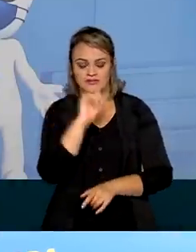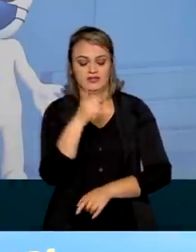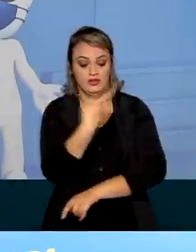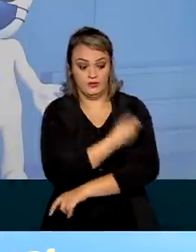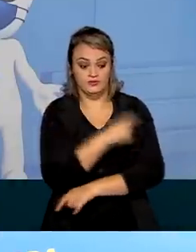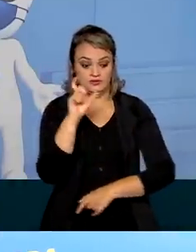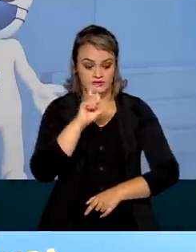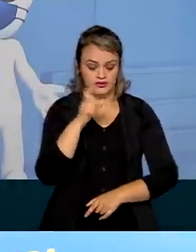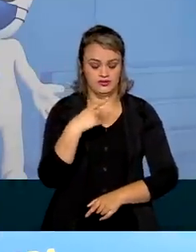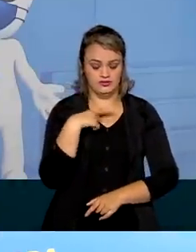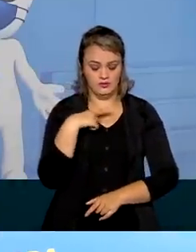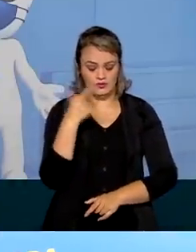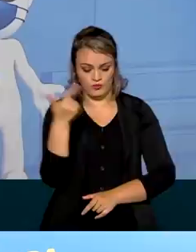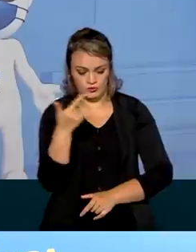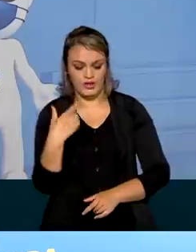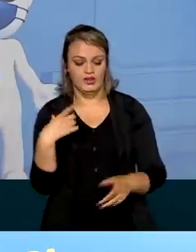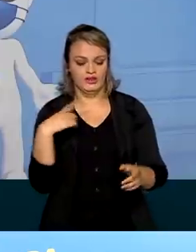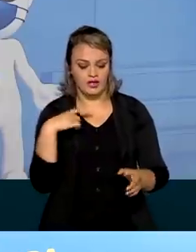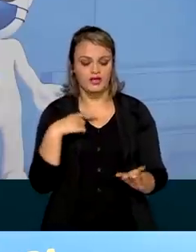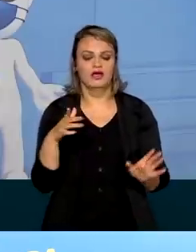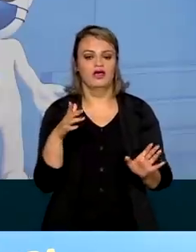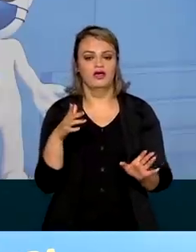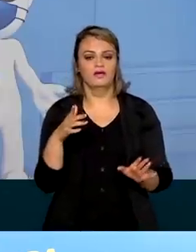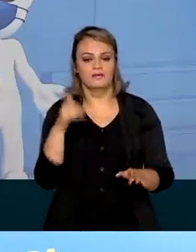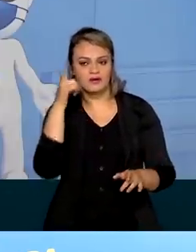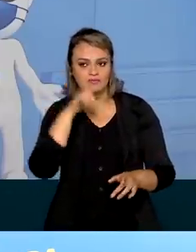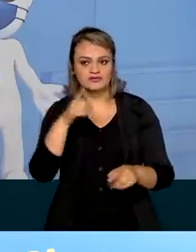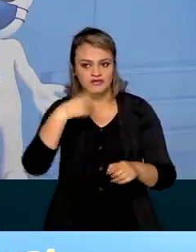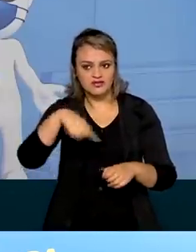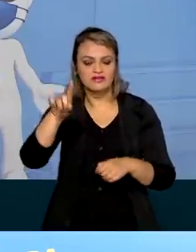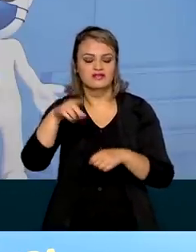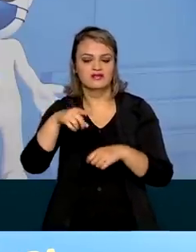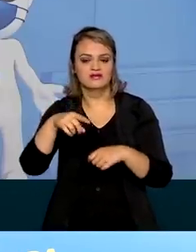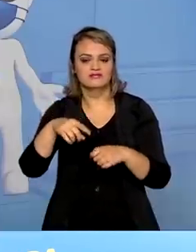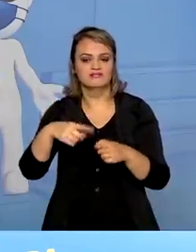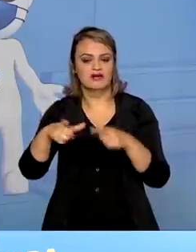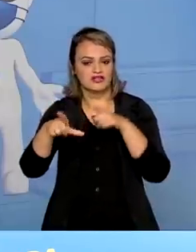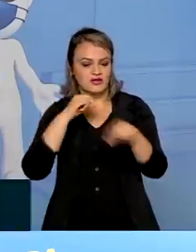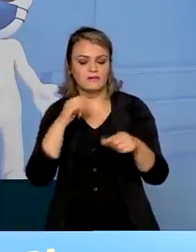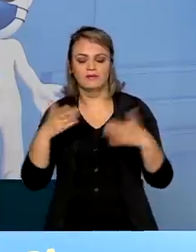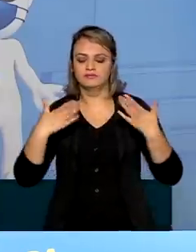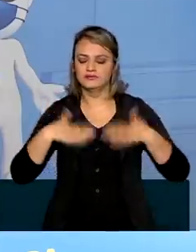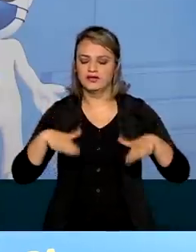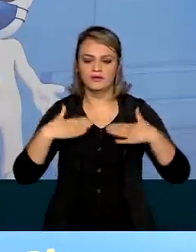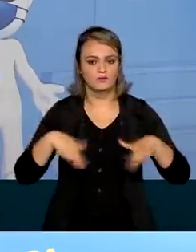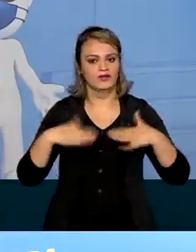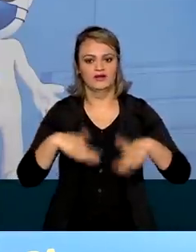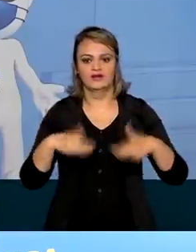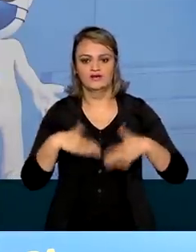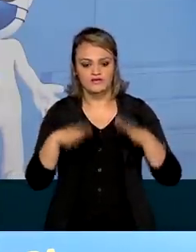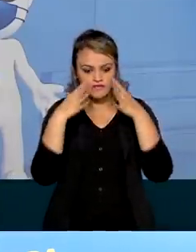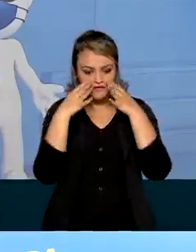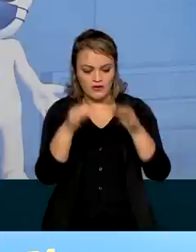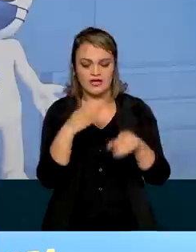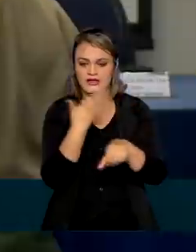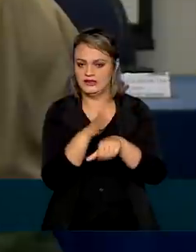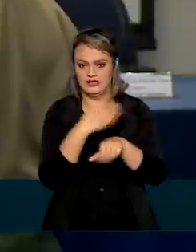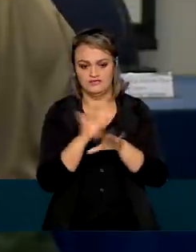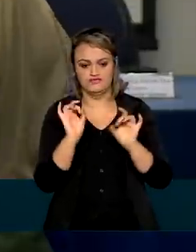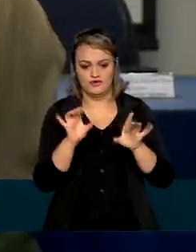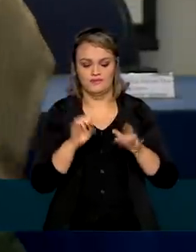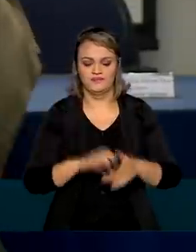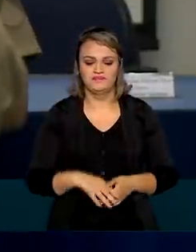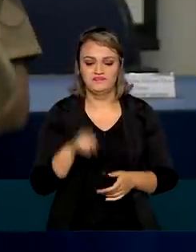dose, para poder seguir para Tóquio, seguir para as competições, tranquila, só focada no meu treinamento.